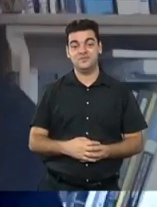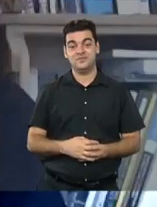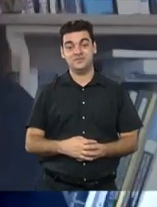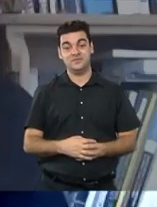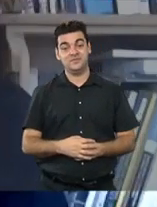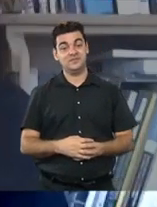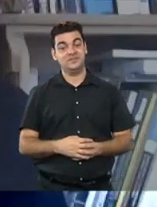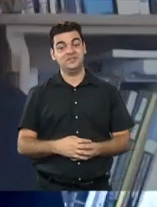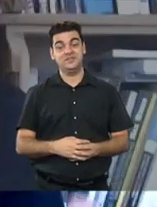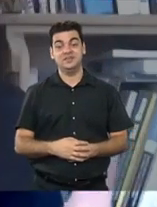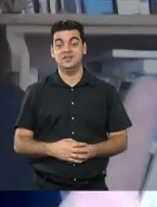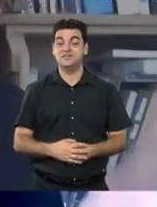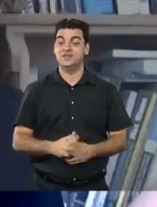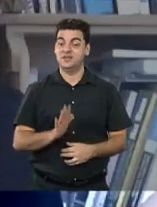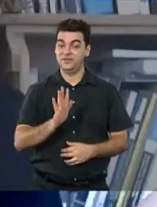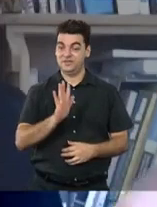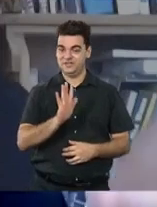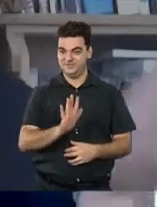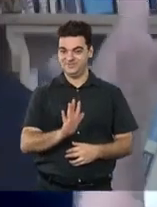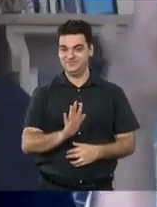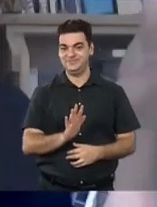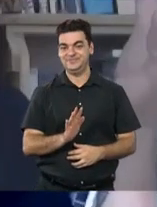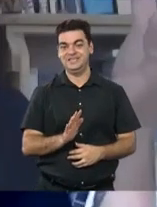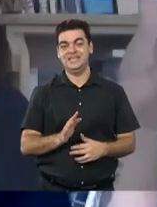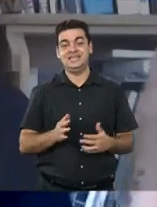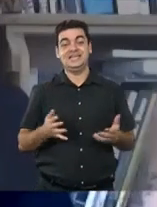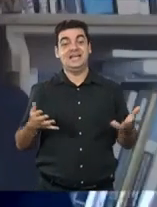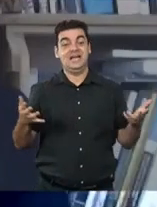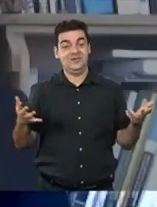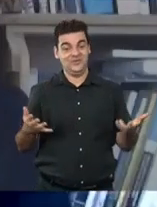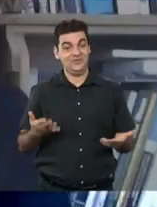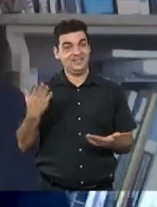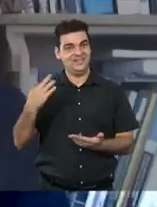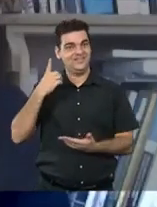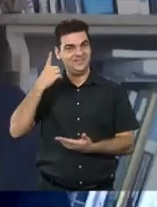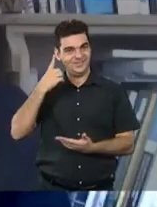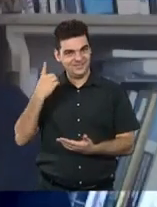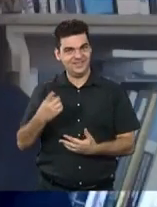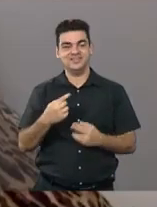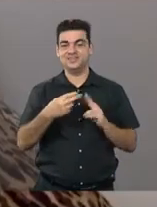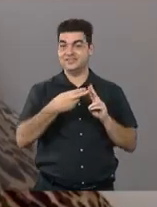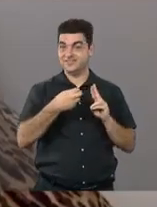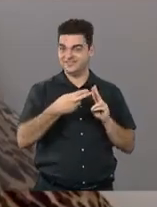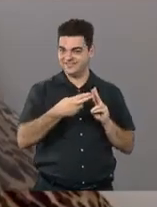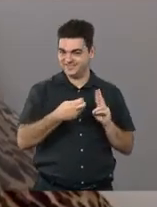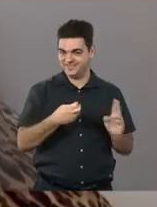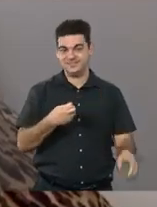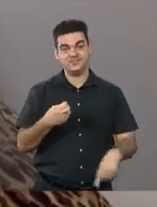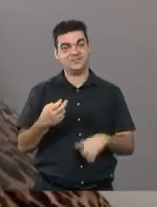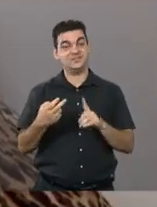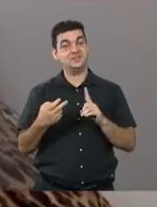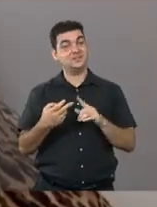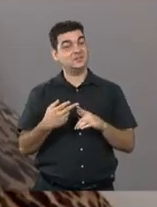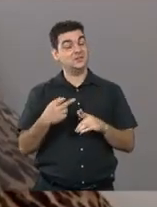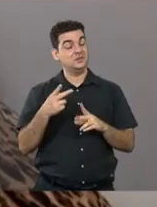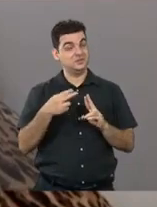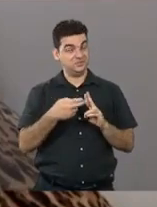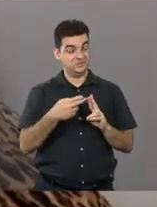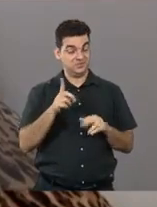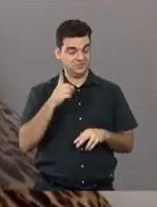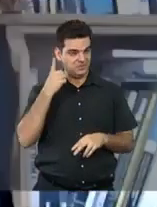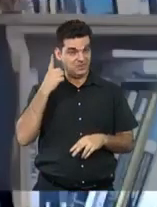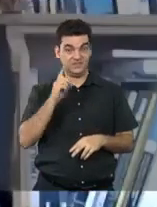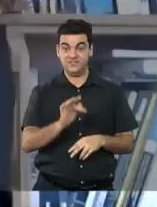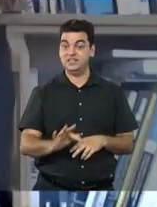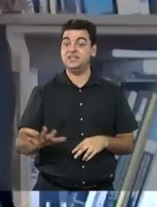Exatamente. Nós temos uma... Essa sala... Nós temos uma deputada indígena, nós temos uma deputada federal indígena, nós